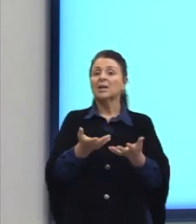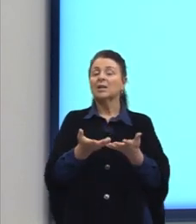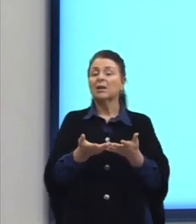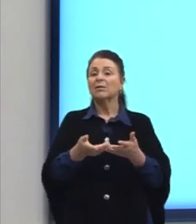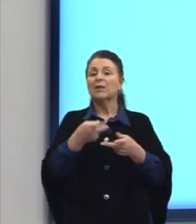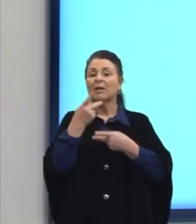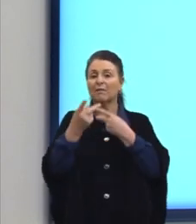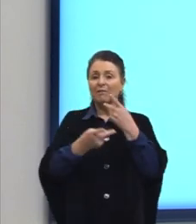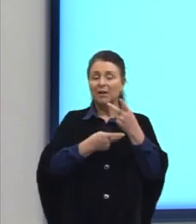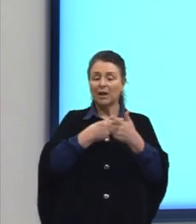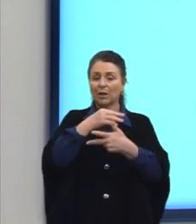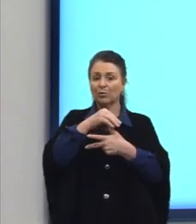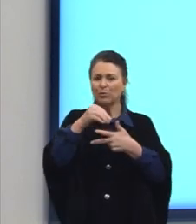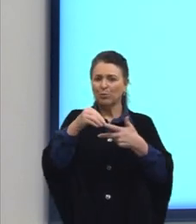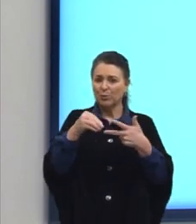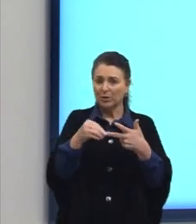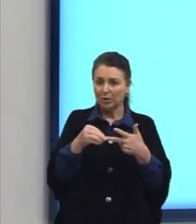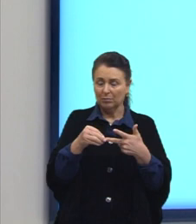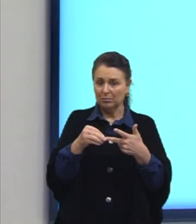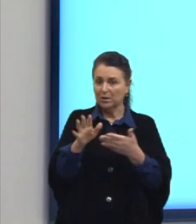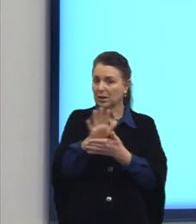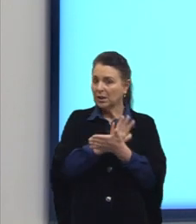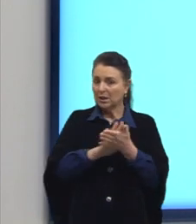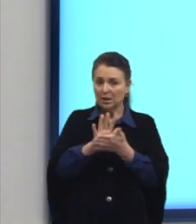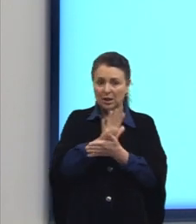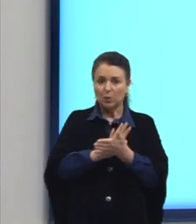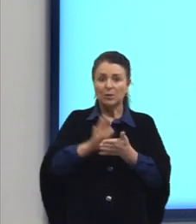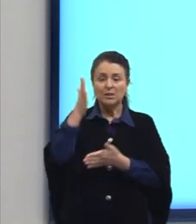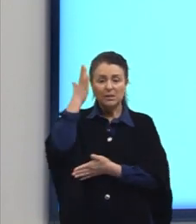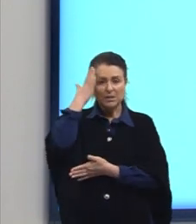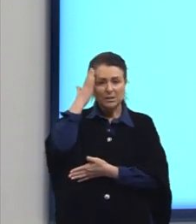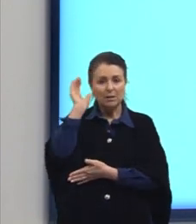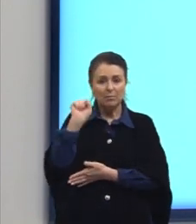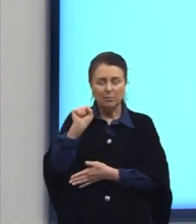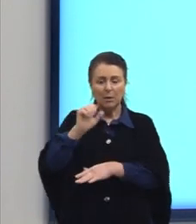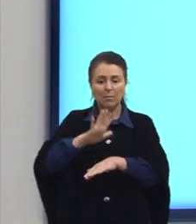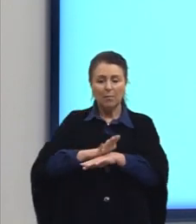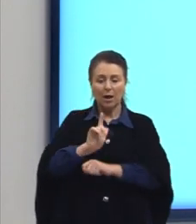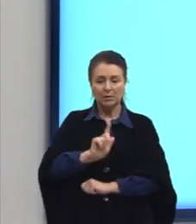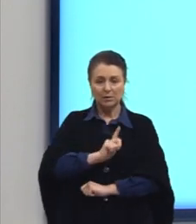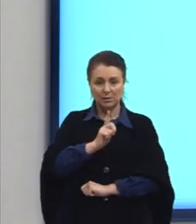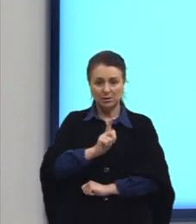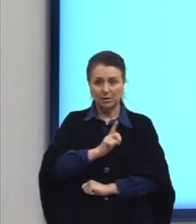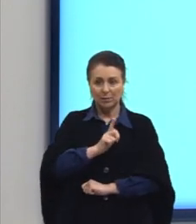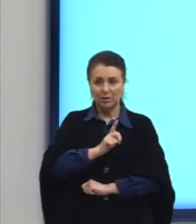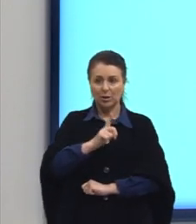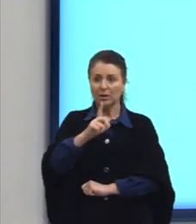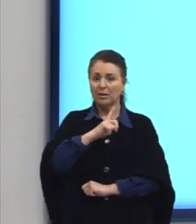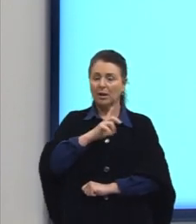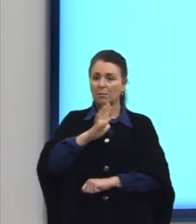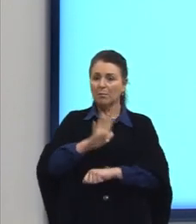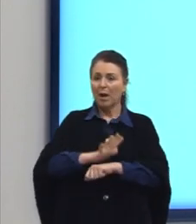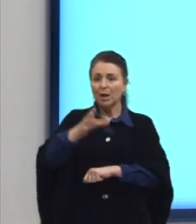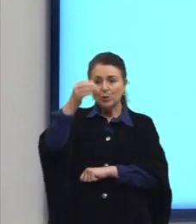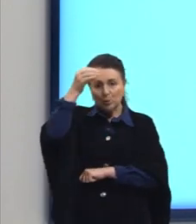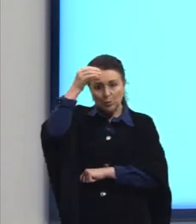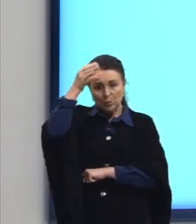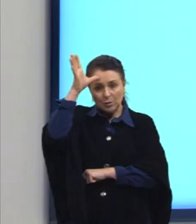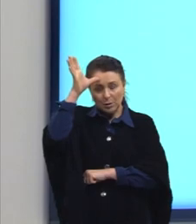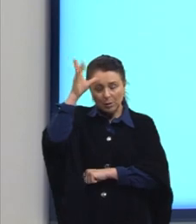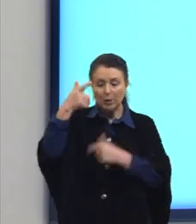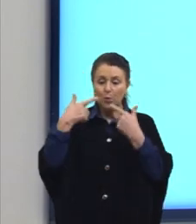no Enem de modo nenhum que saber mais gramática, de ter mais conhecimento